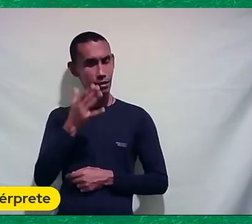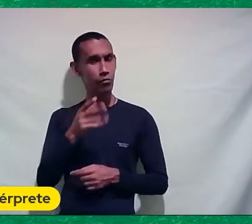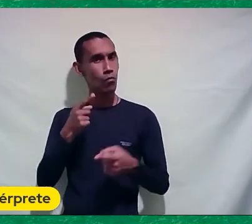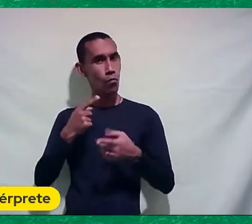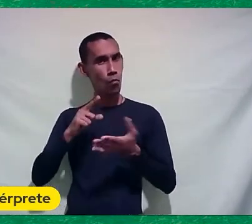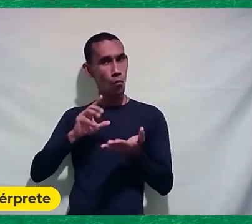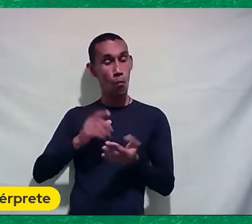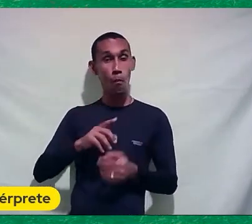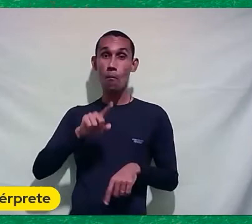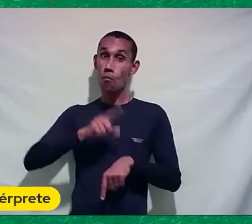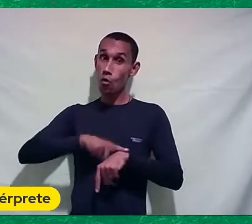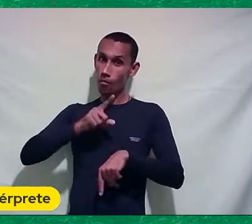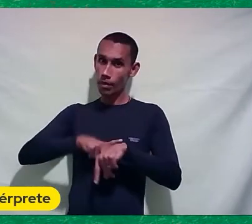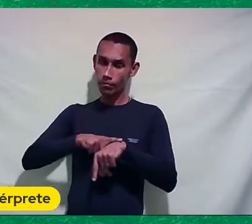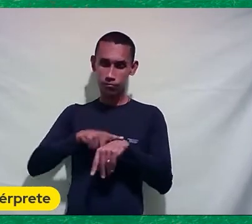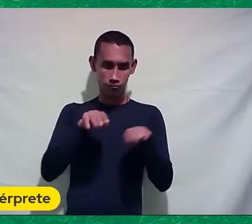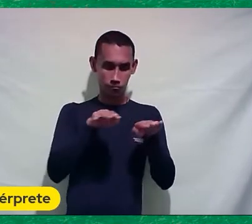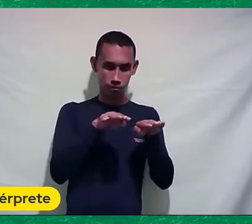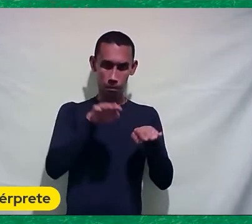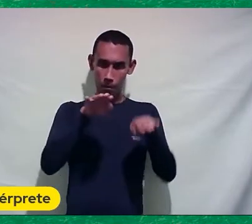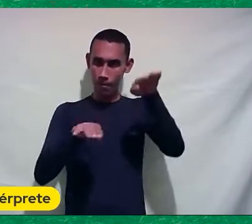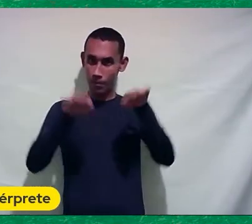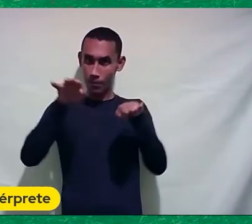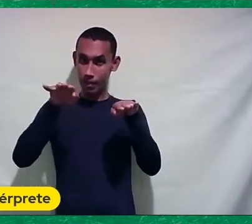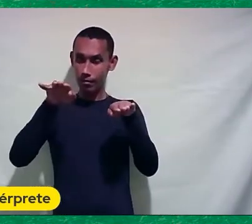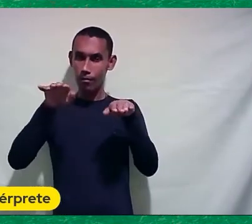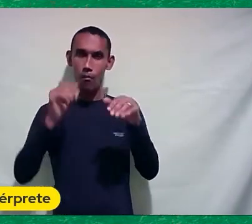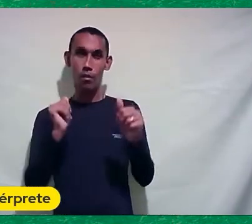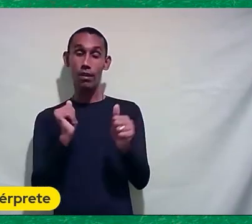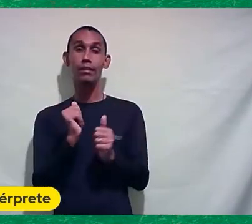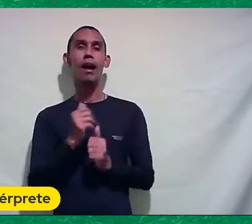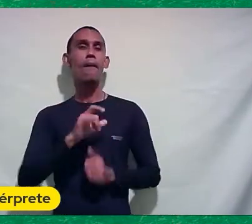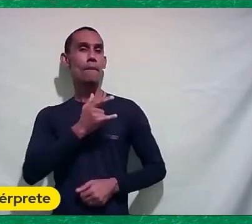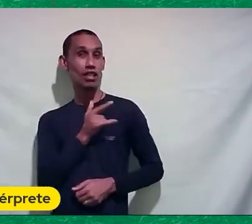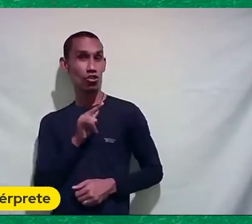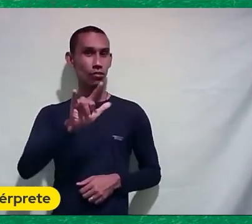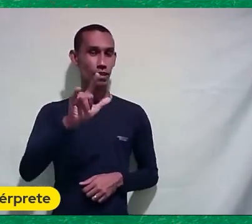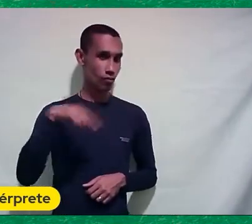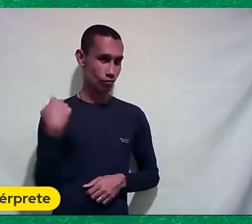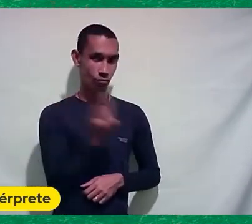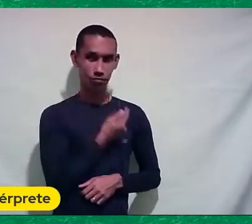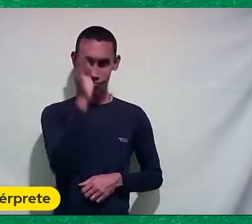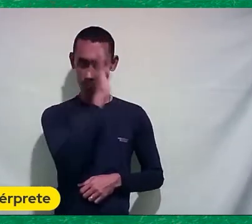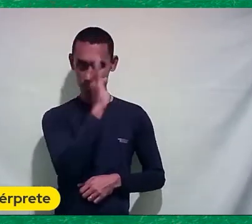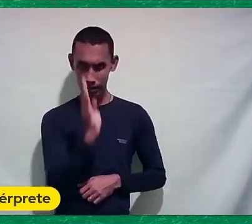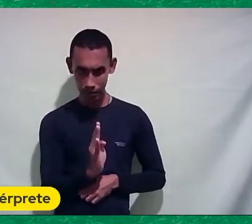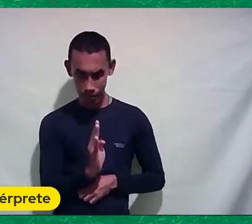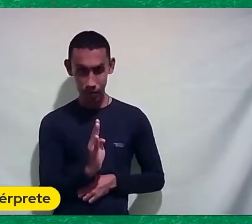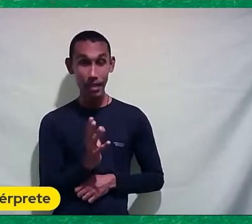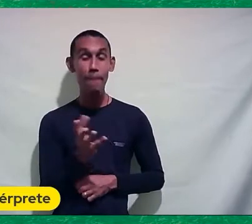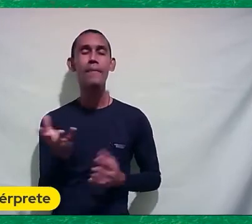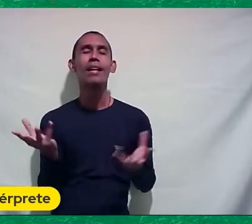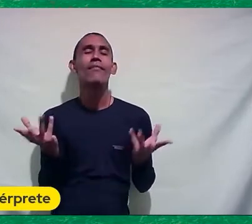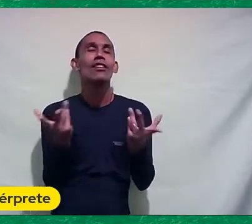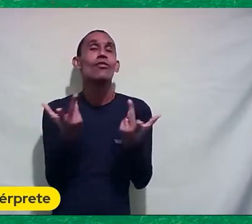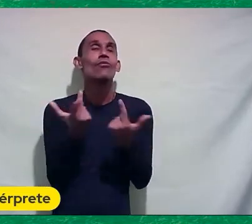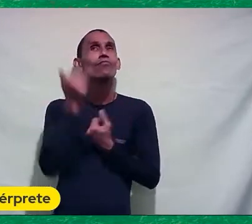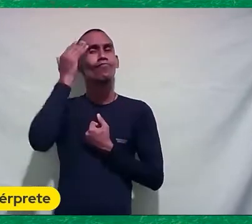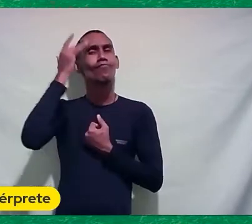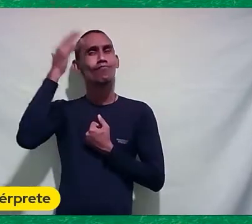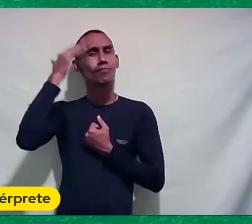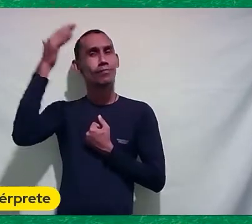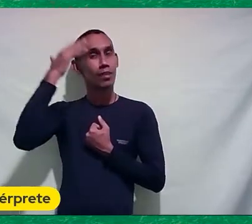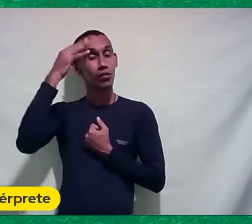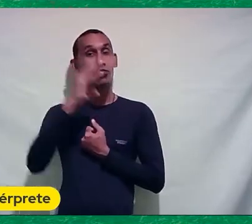Equilibra-se O espetáculo Que mais apaixona Os brasileiros Acho linda Essa reflexão Do